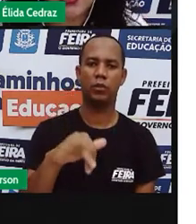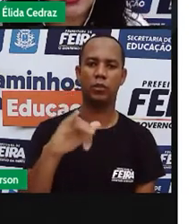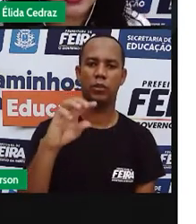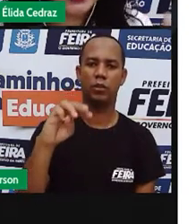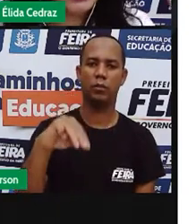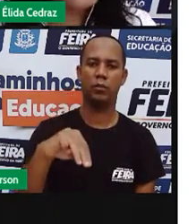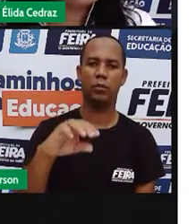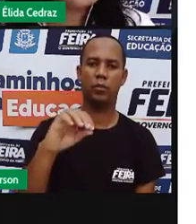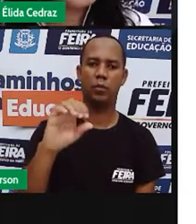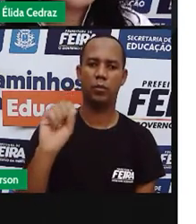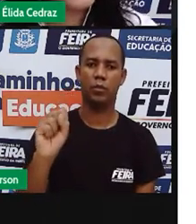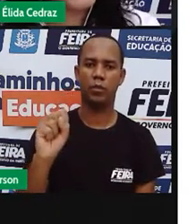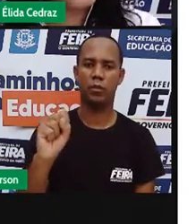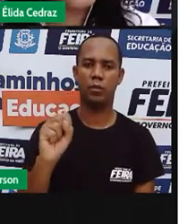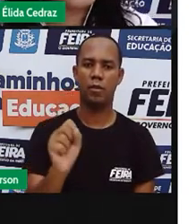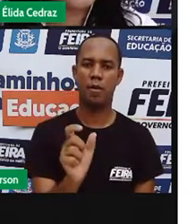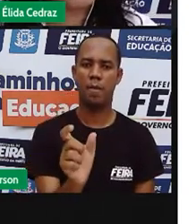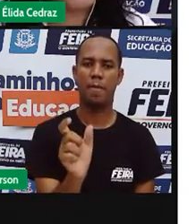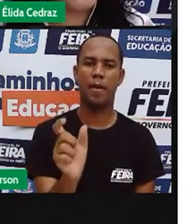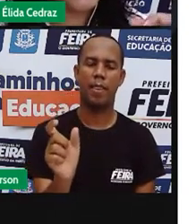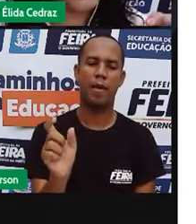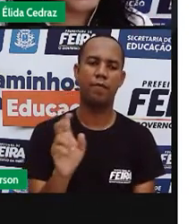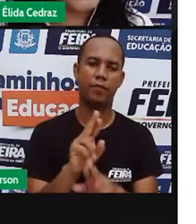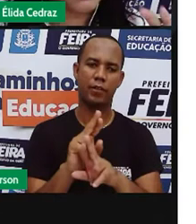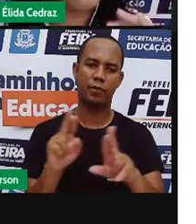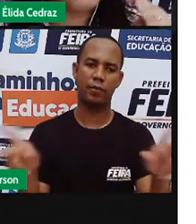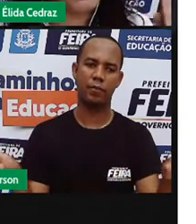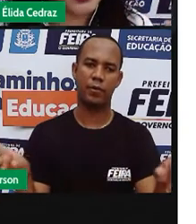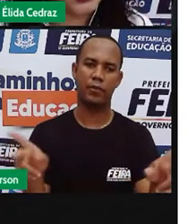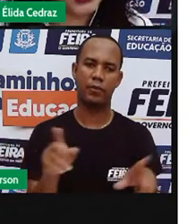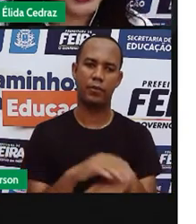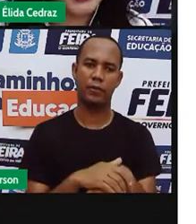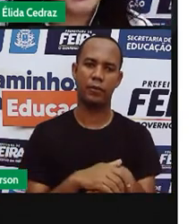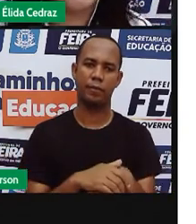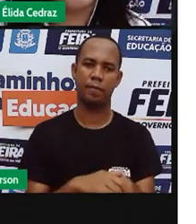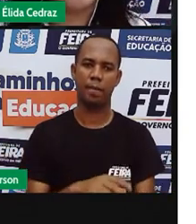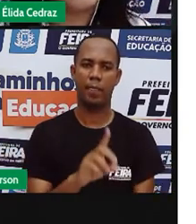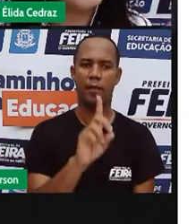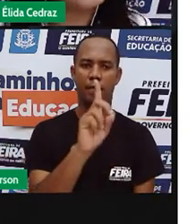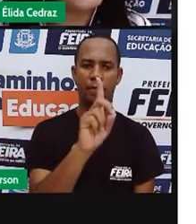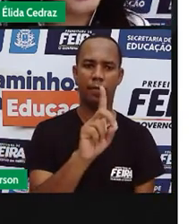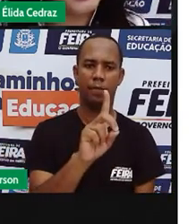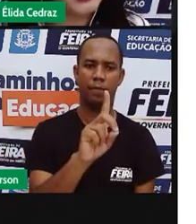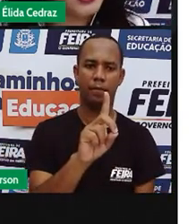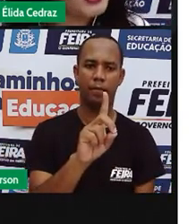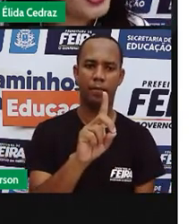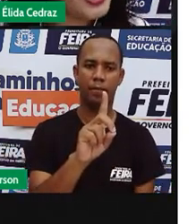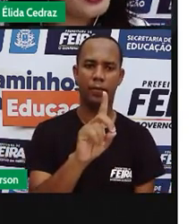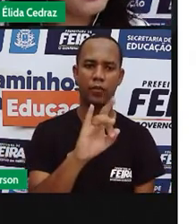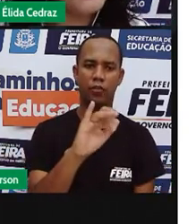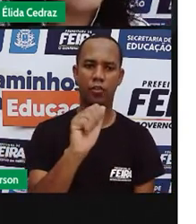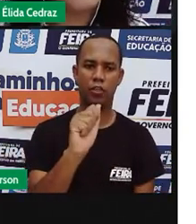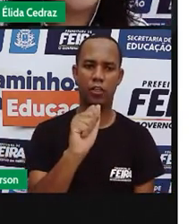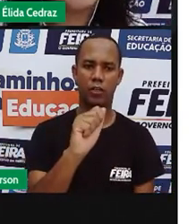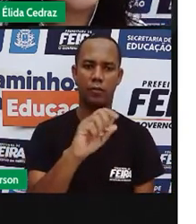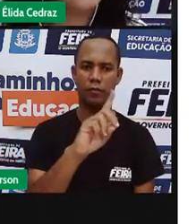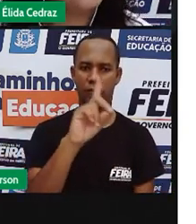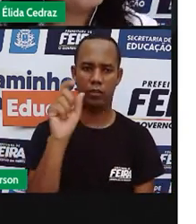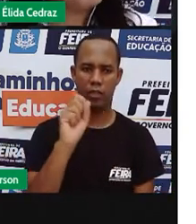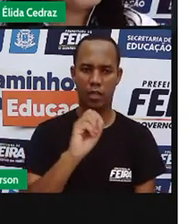Olha só. Do lado esquerdo nós temos o sol. Então, tem dia. Está claro.